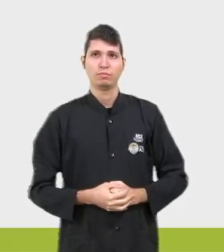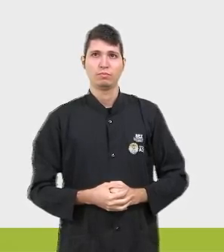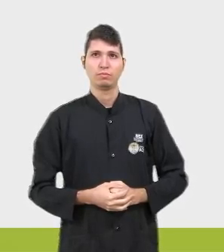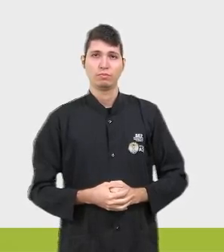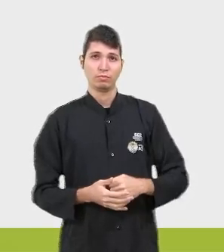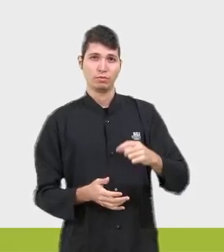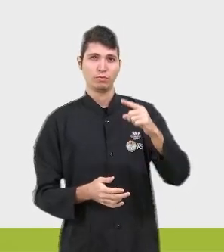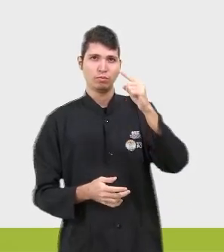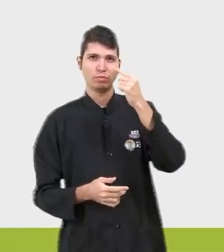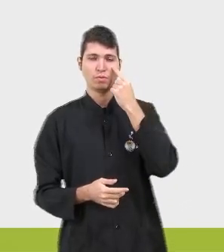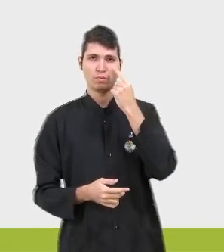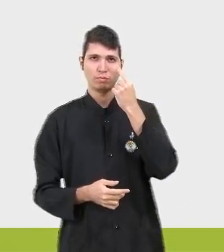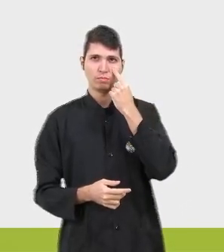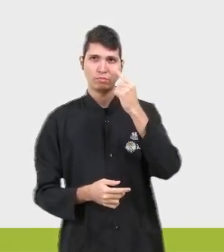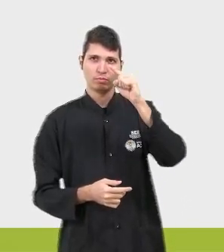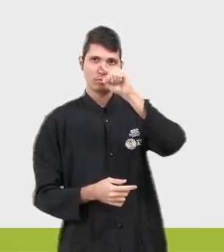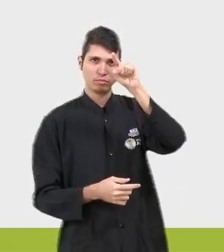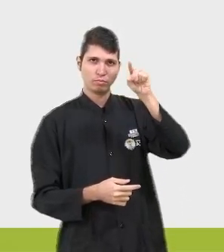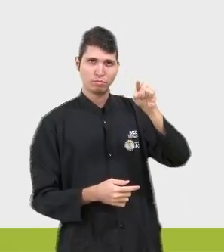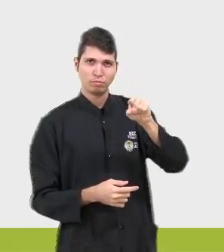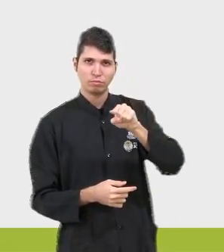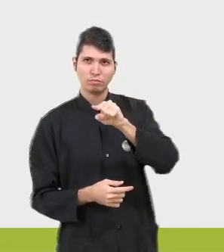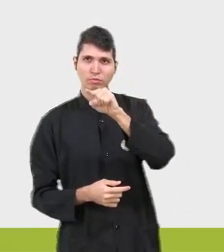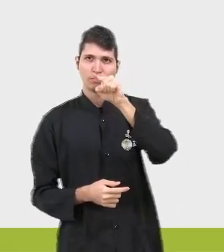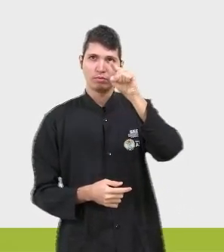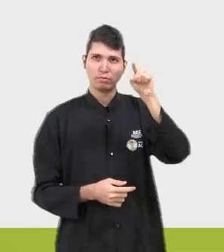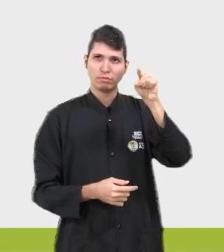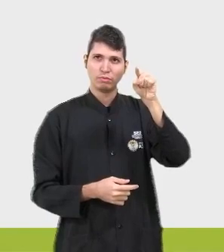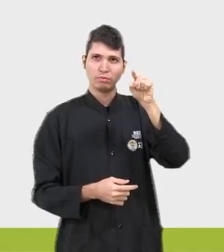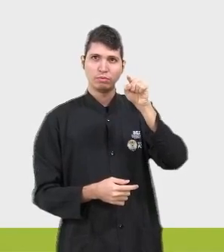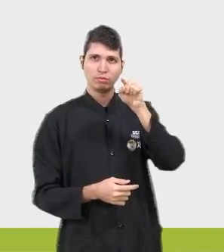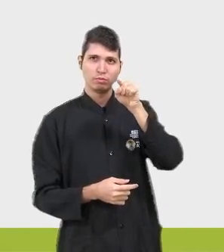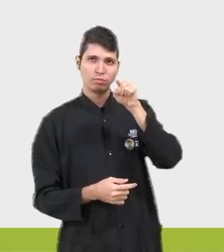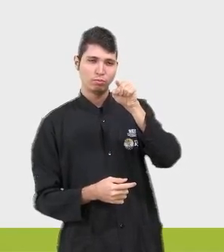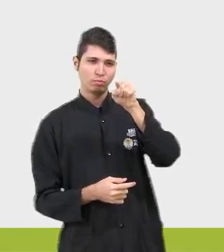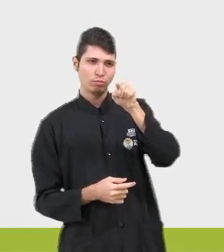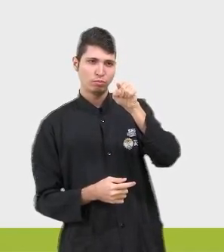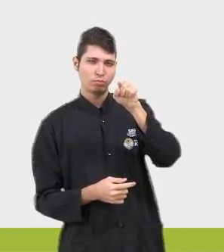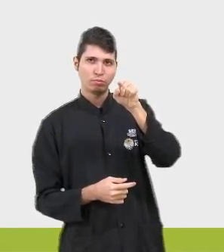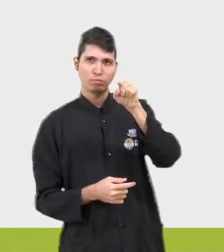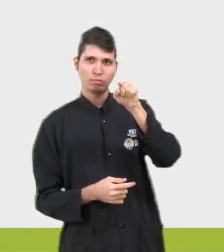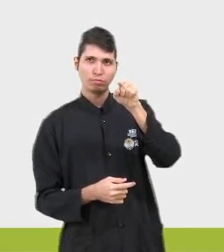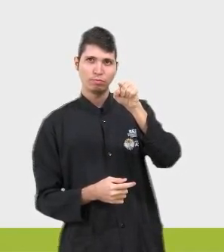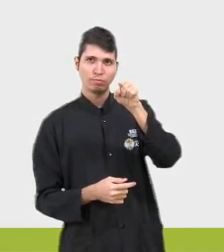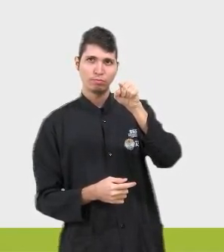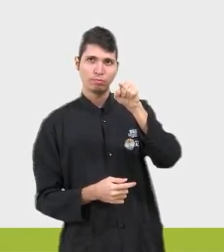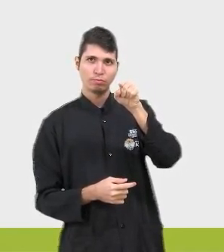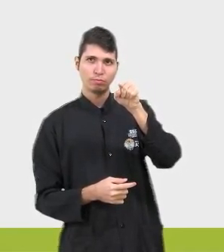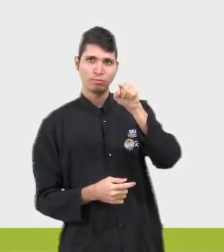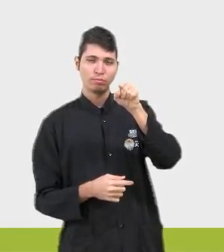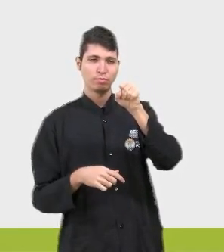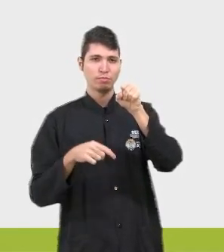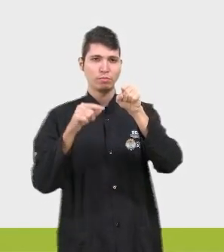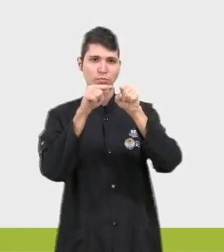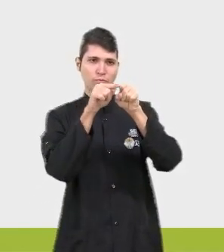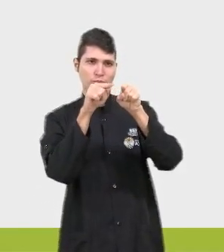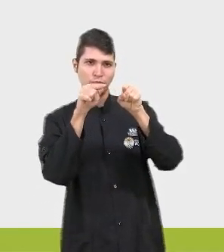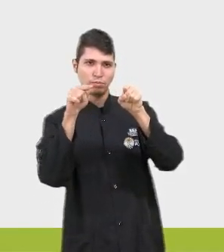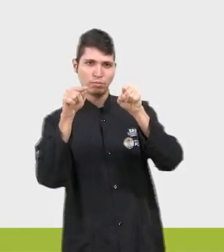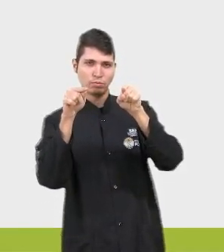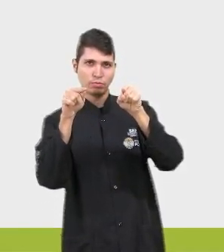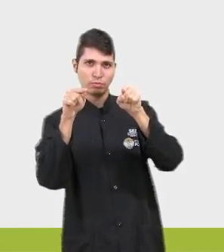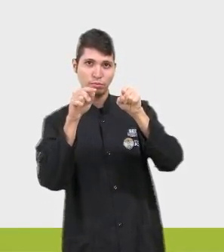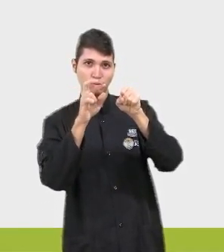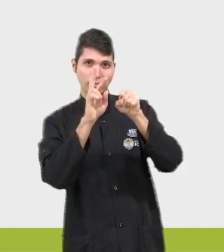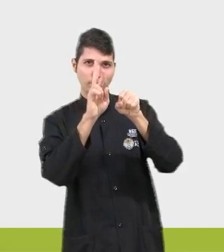circunferência, onde aqui está o centro dela, né? O centro da circunferência. E, né? Nós temos, é claro, a ideia do